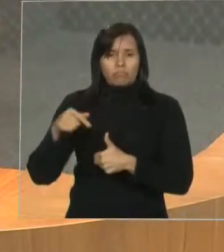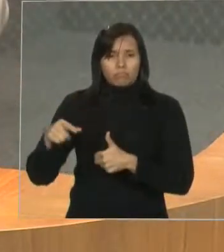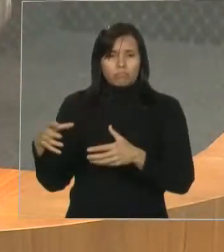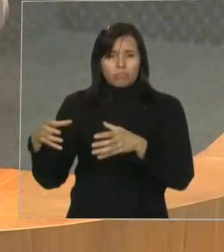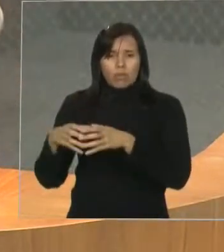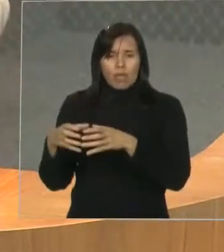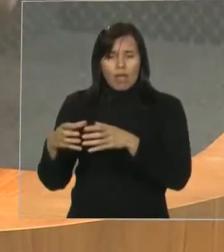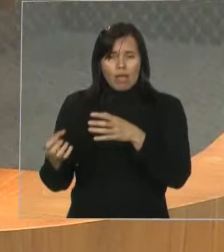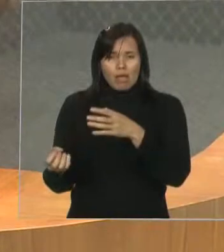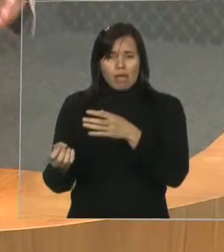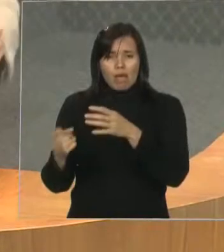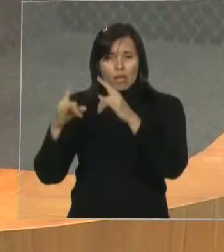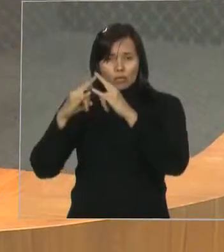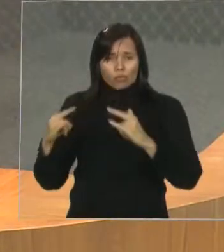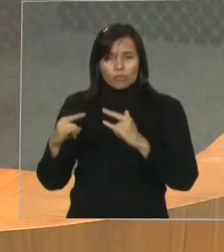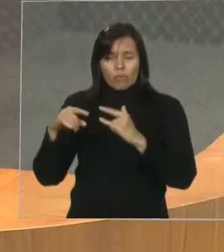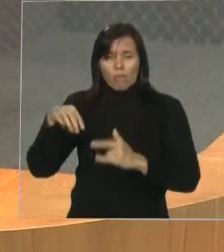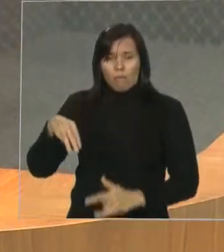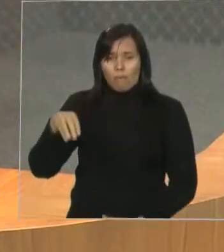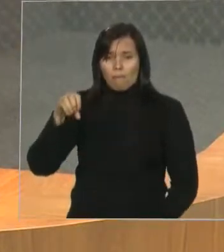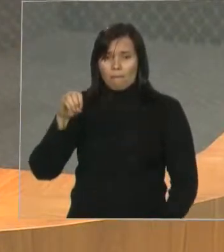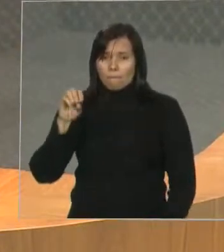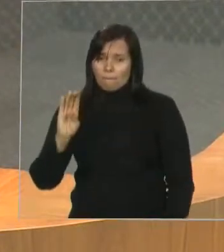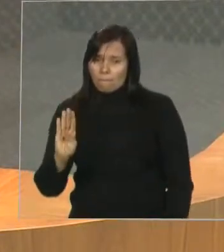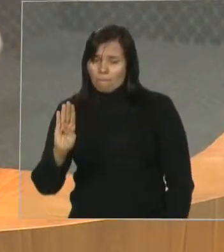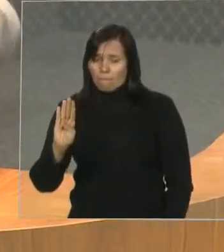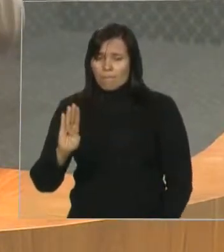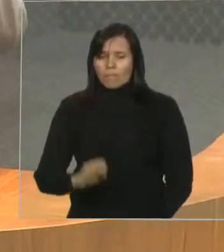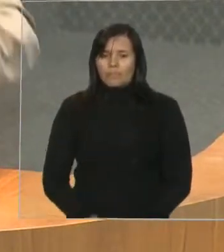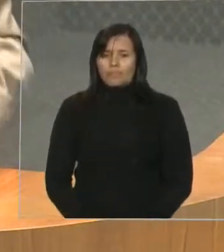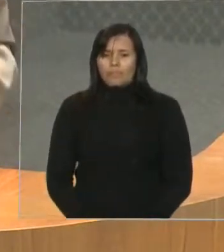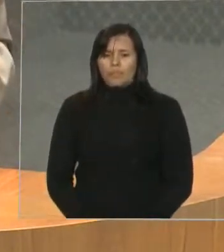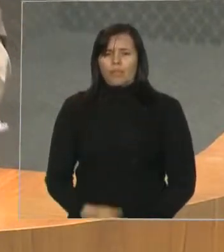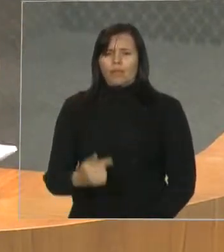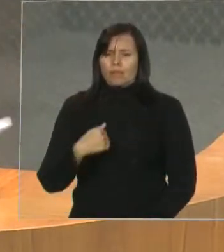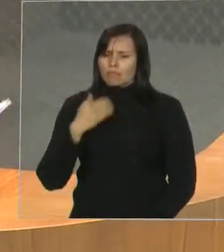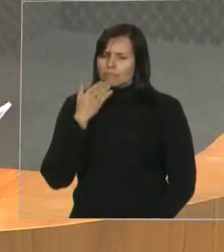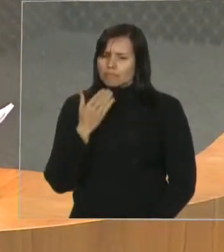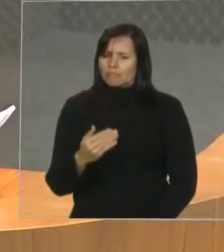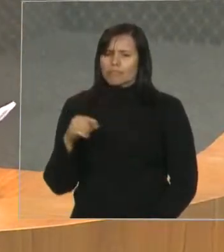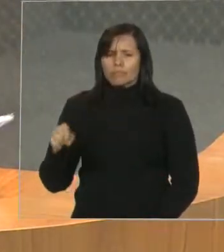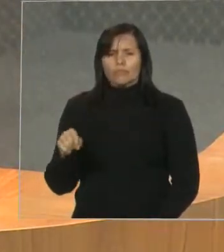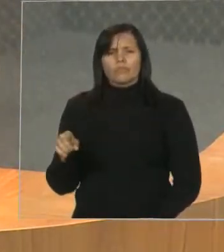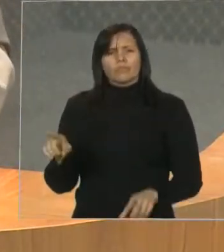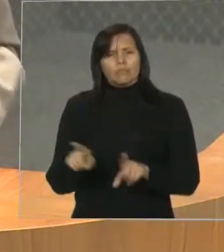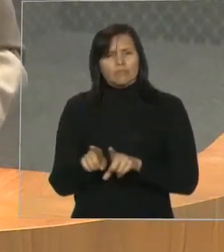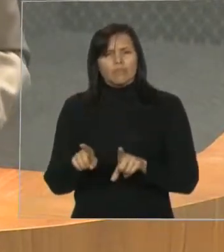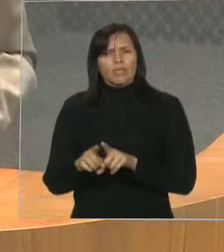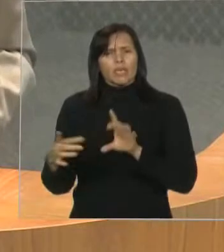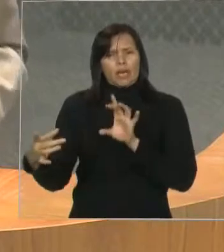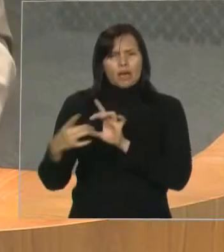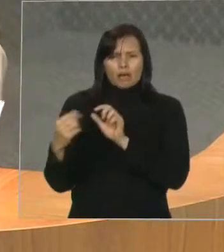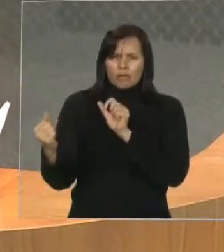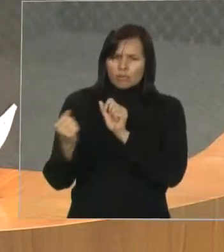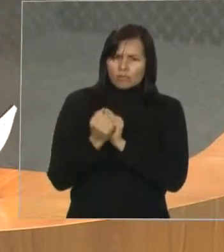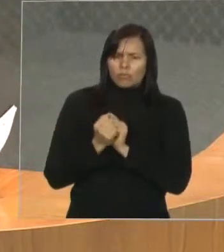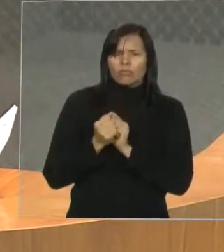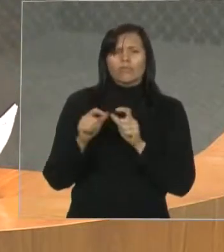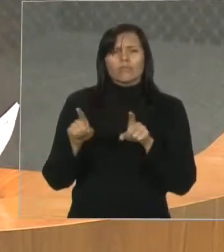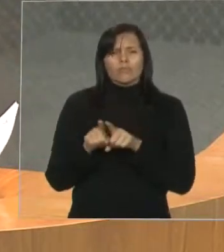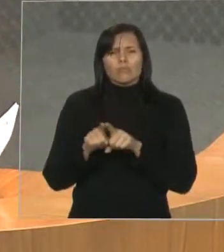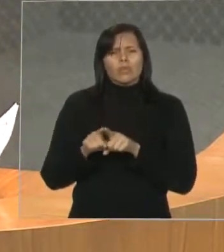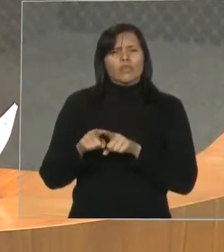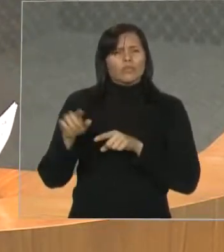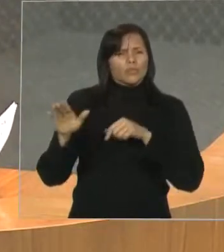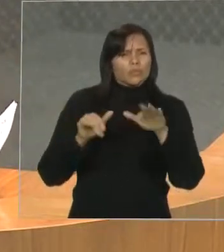que o doutor Lauro, que assumiu a responsabilidade de conduzir essa sistemática, que ele possa realmente oficializar as empresas, possa